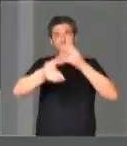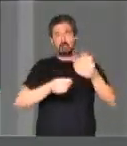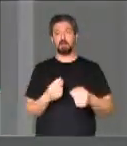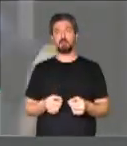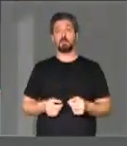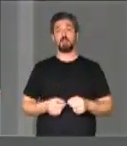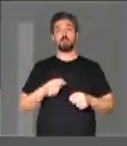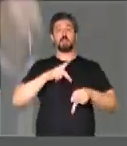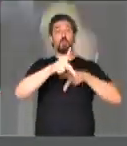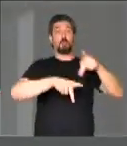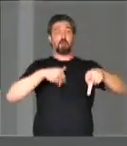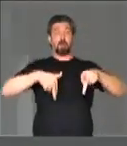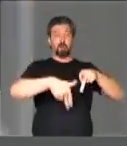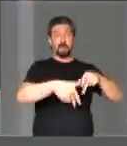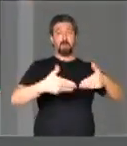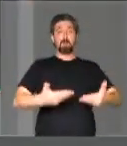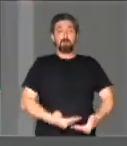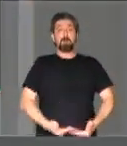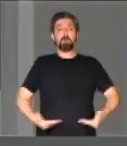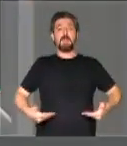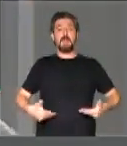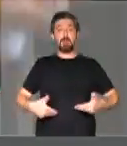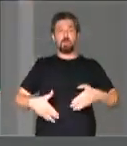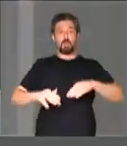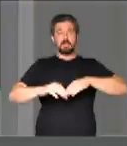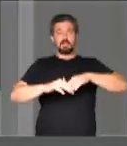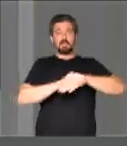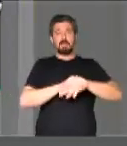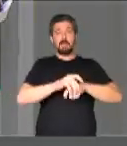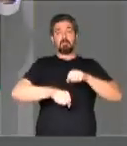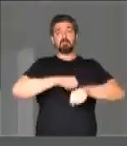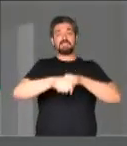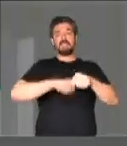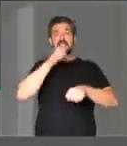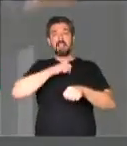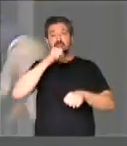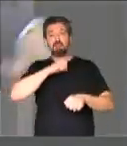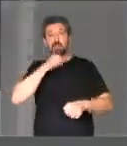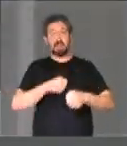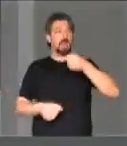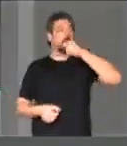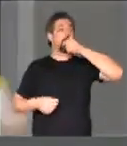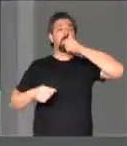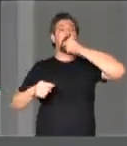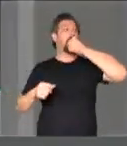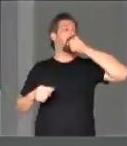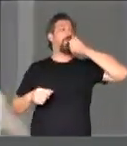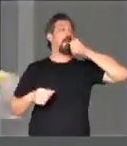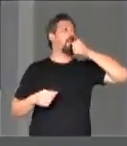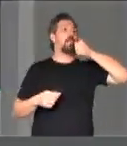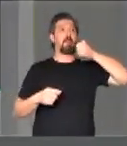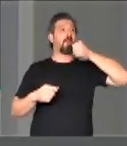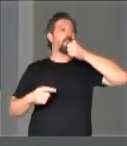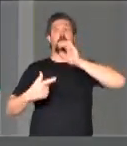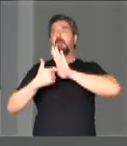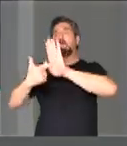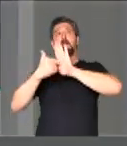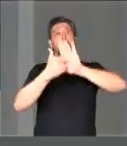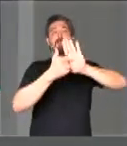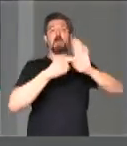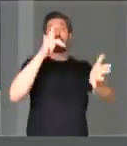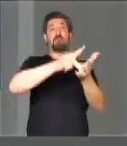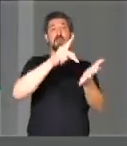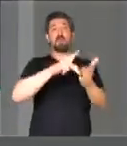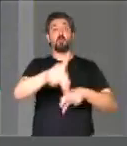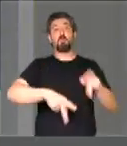que anda no meio do povo, de bermuda e botina, com uma bicicleta véia, com microfones sem fio, mostrando a